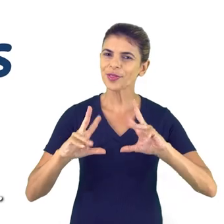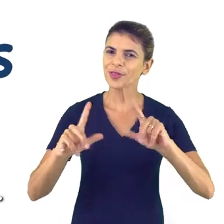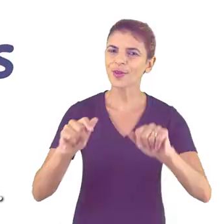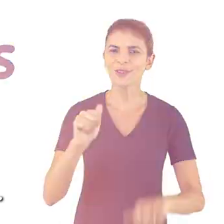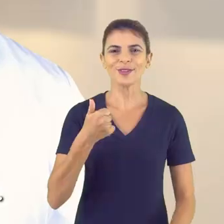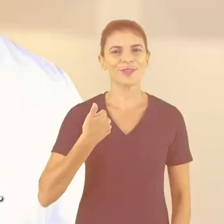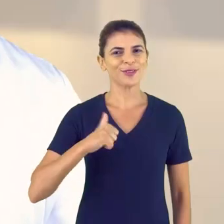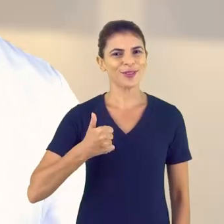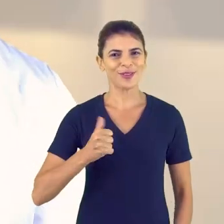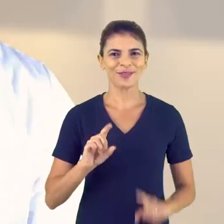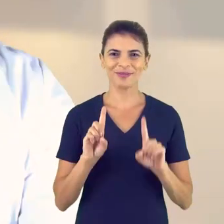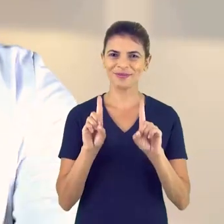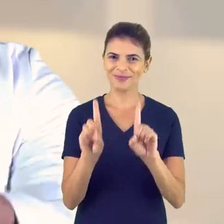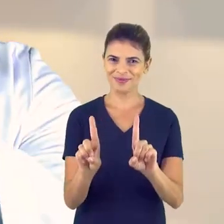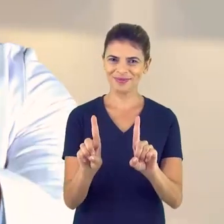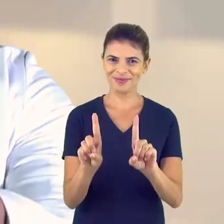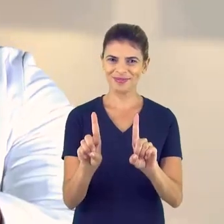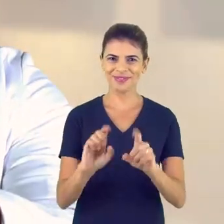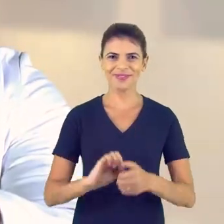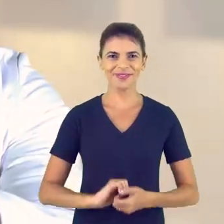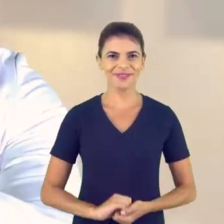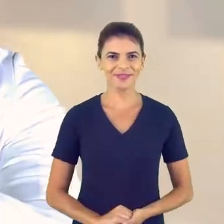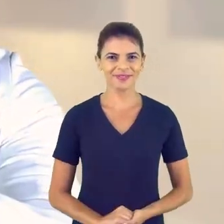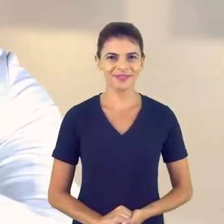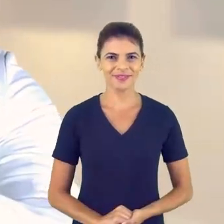Feliz seu progressista, somos todos 11! Legenda